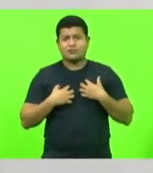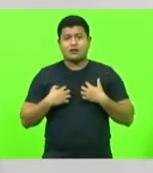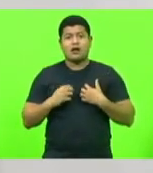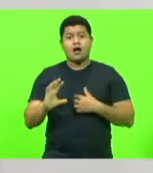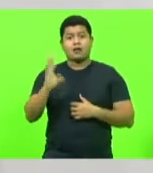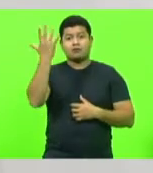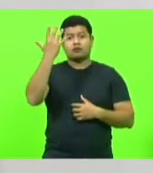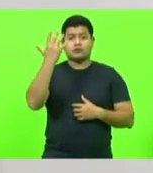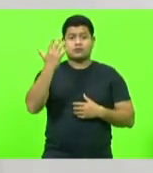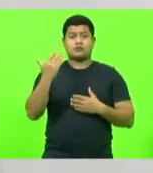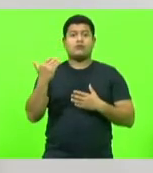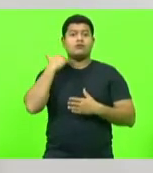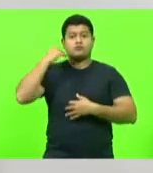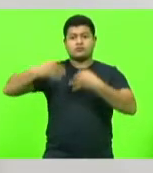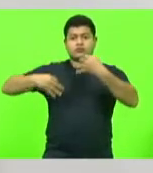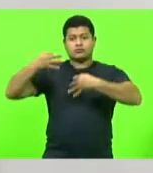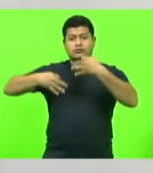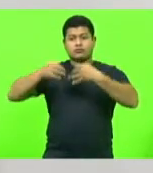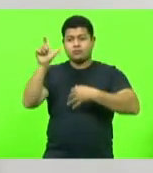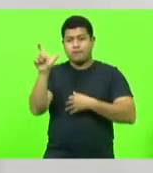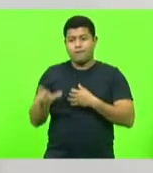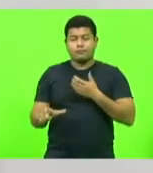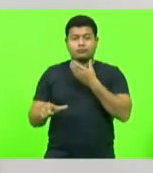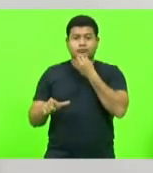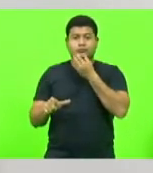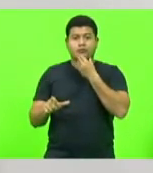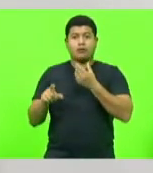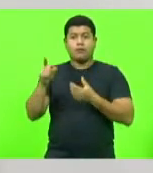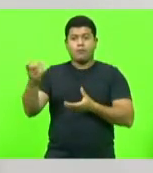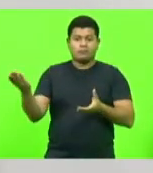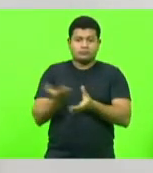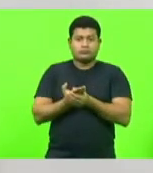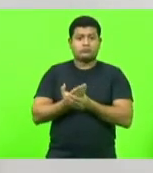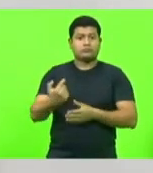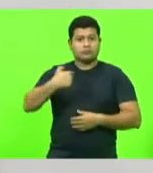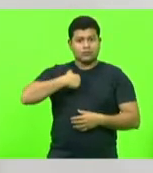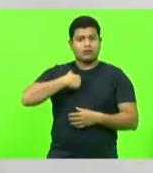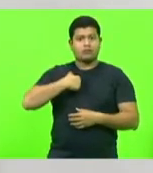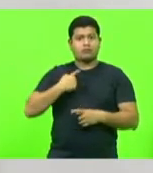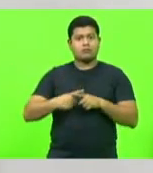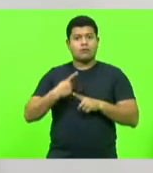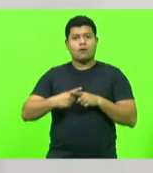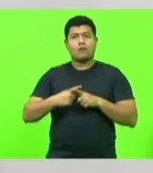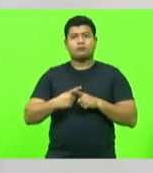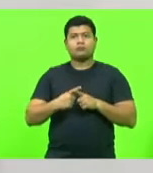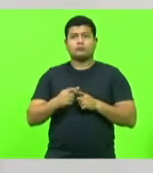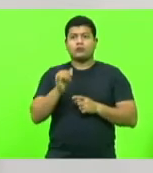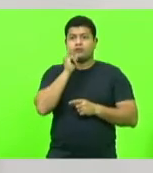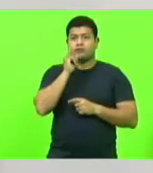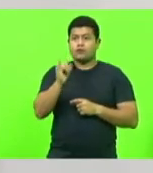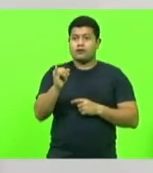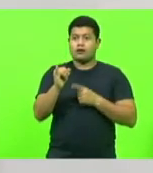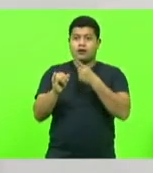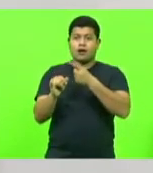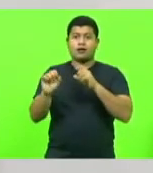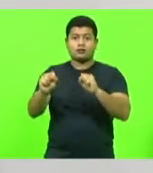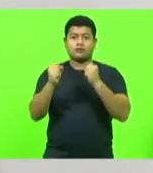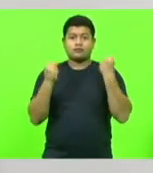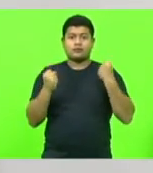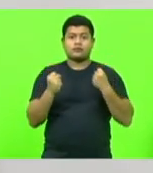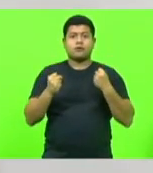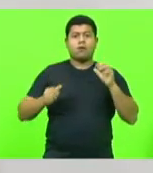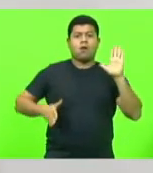juiz que está me processando por eu ter chamado ele de defensor de bandido,